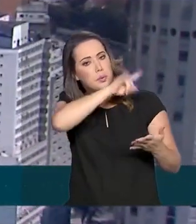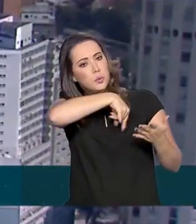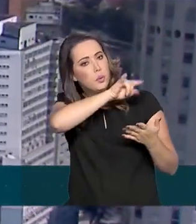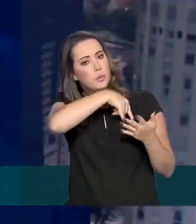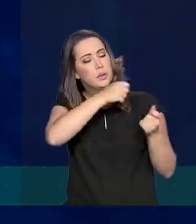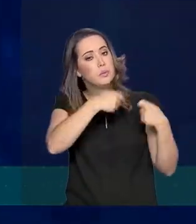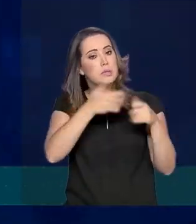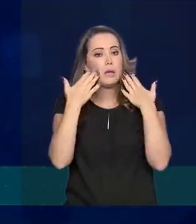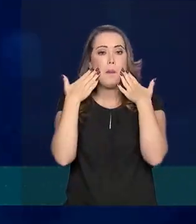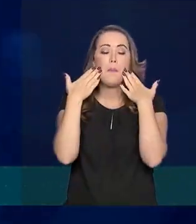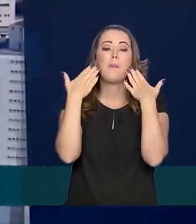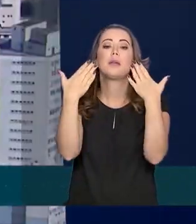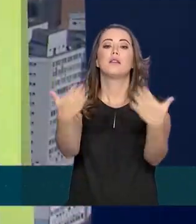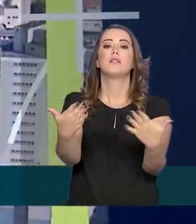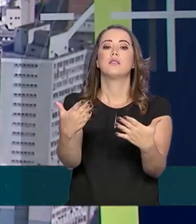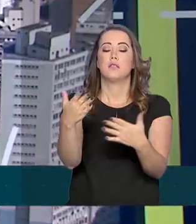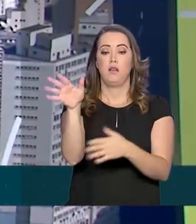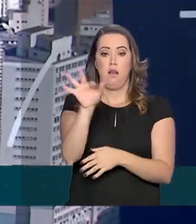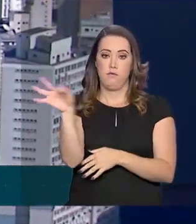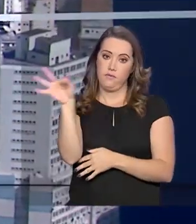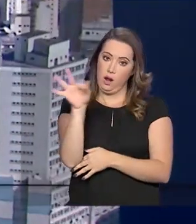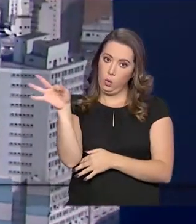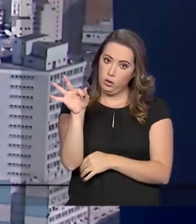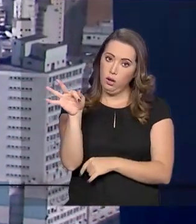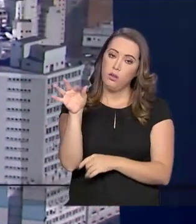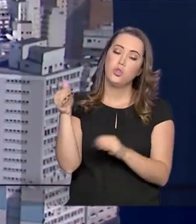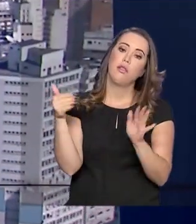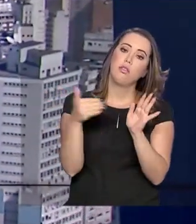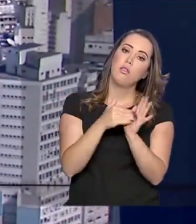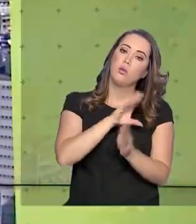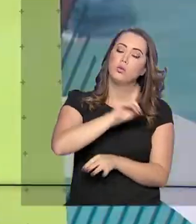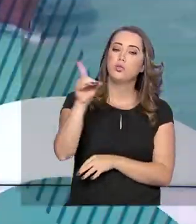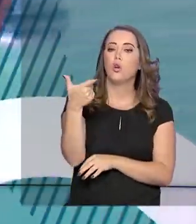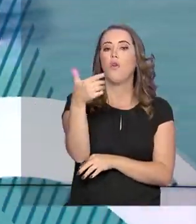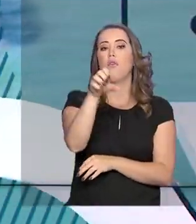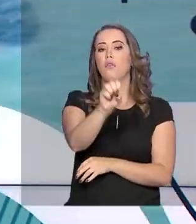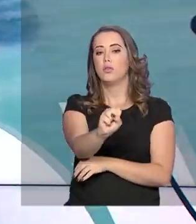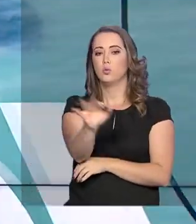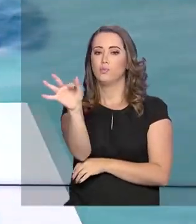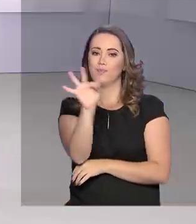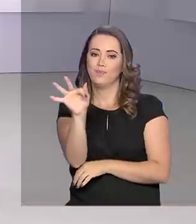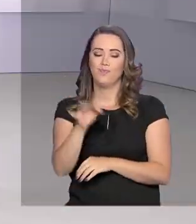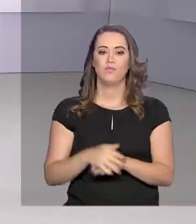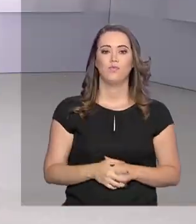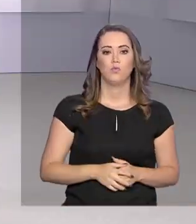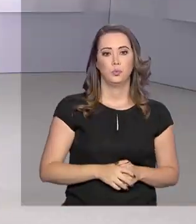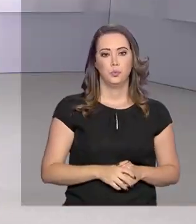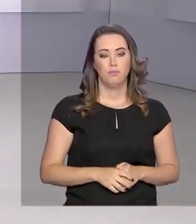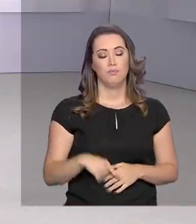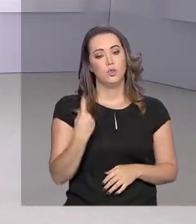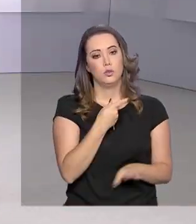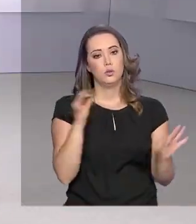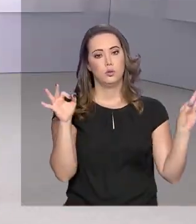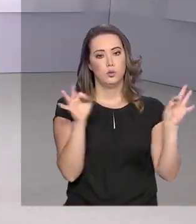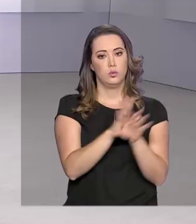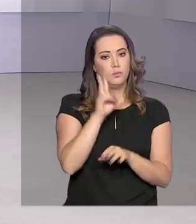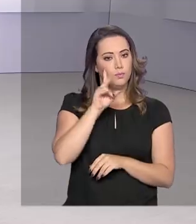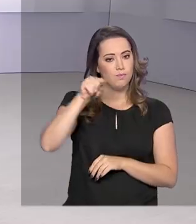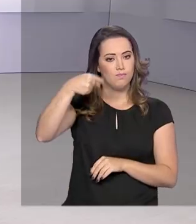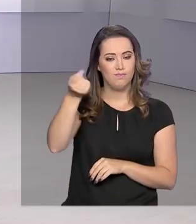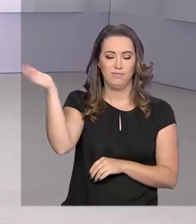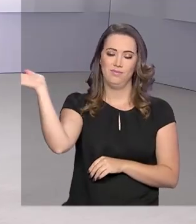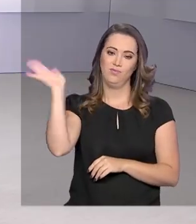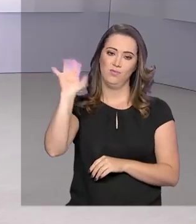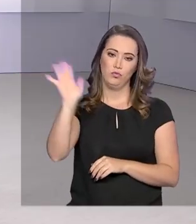a documentação deve ser apresentada às instituições de ensino até o dia 28 de fevereiro. A gente fica por aqui. Nos